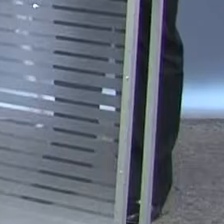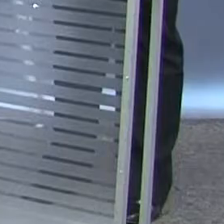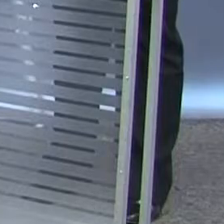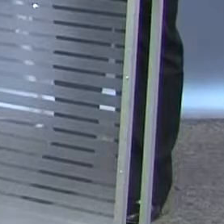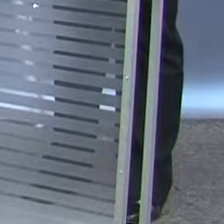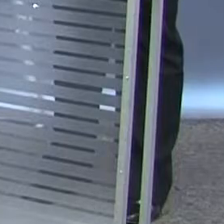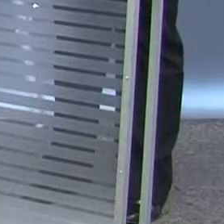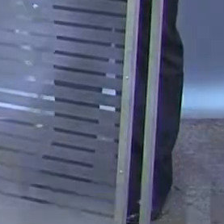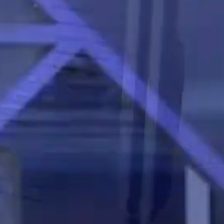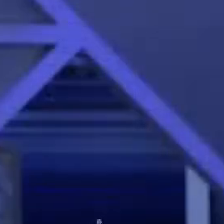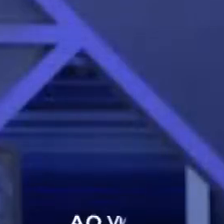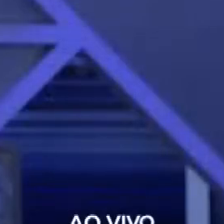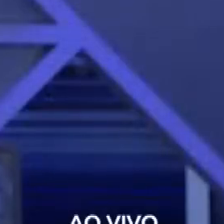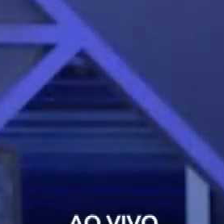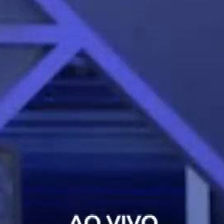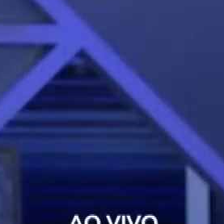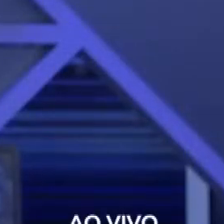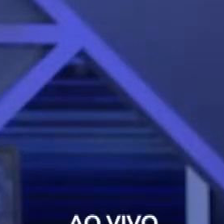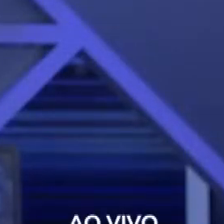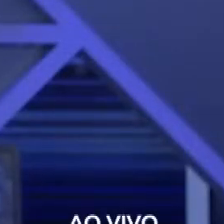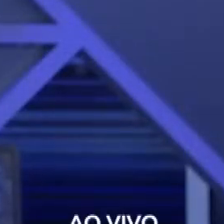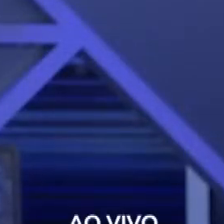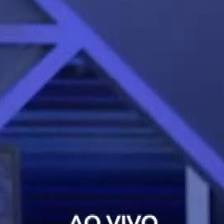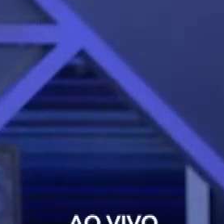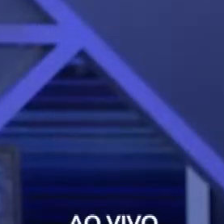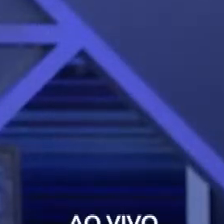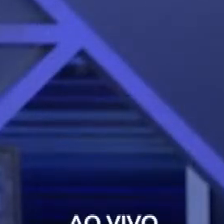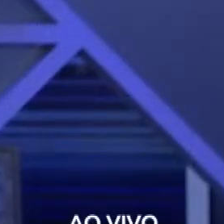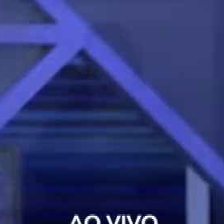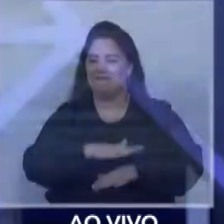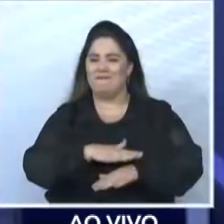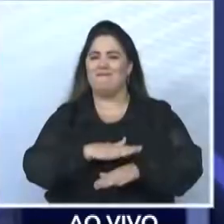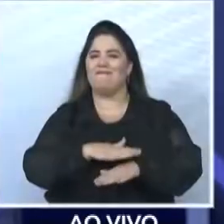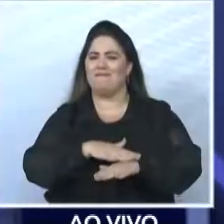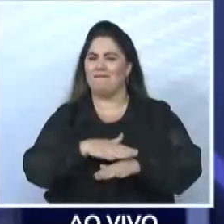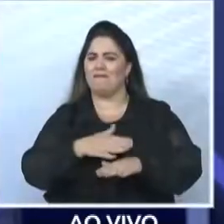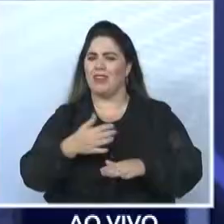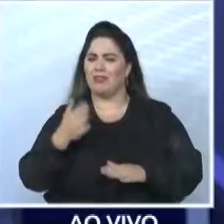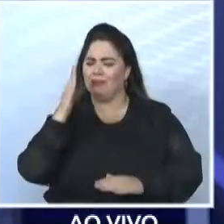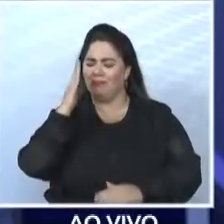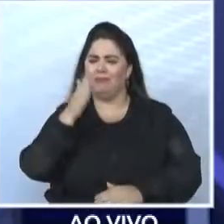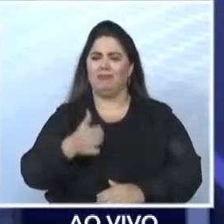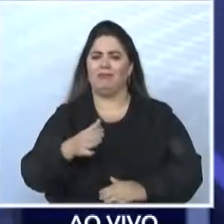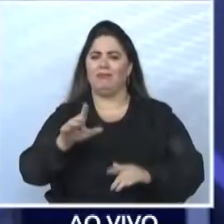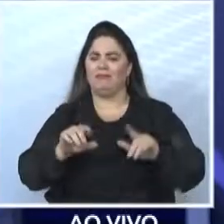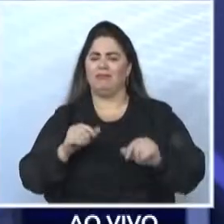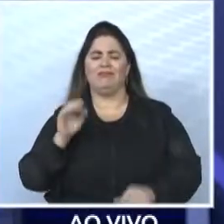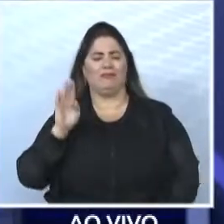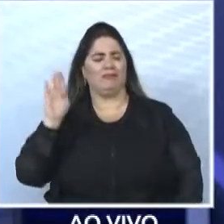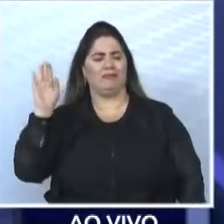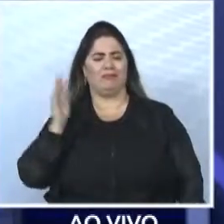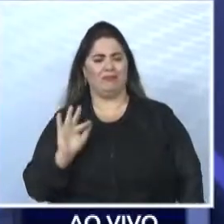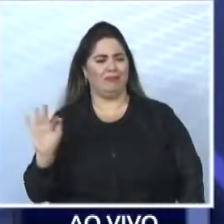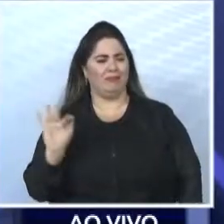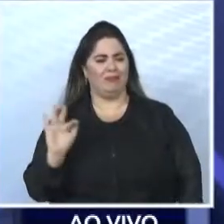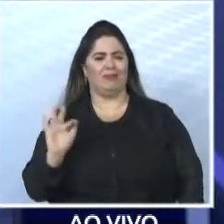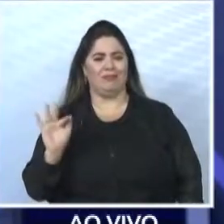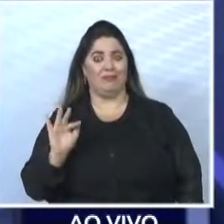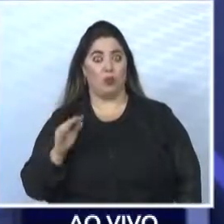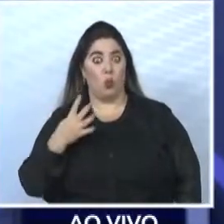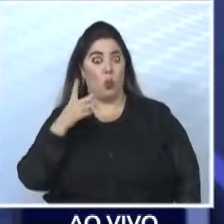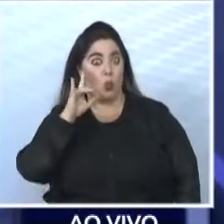Olá, boa tarde. Momentos decisivos na política de Franca. Daqui a quatro dias,